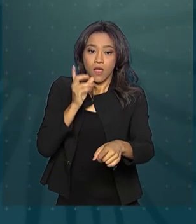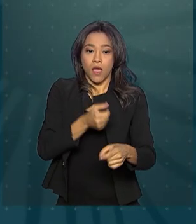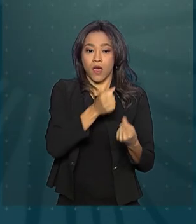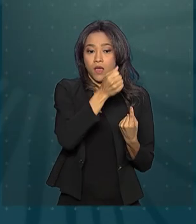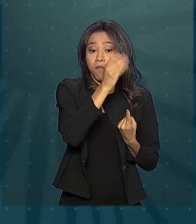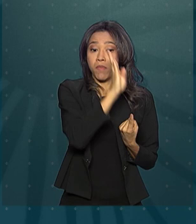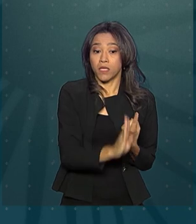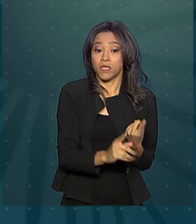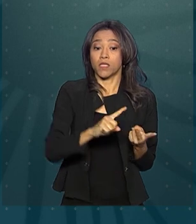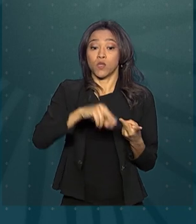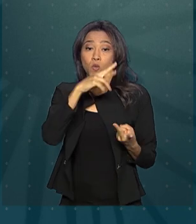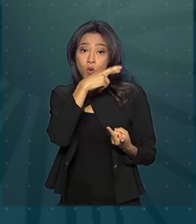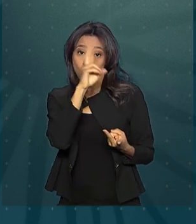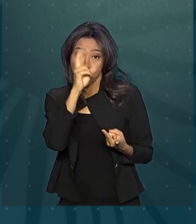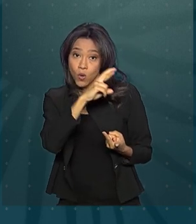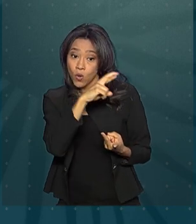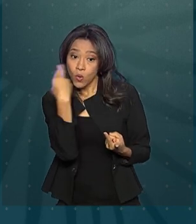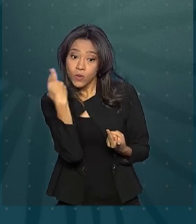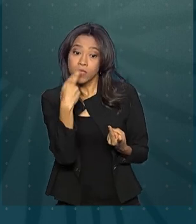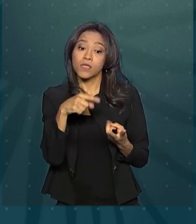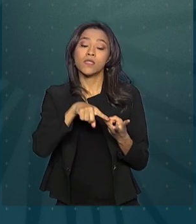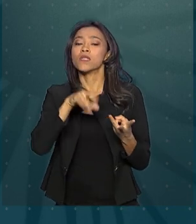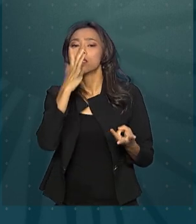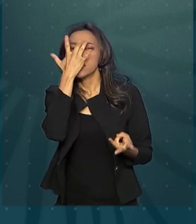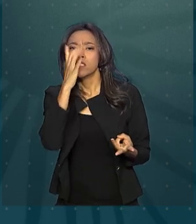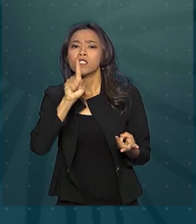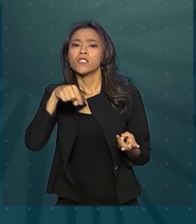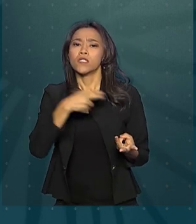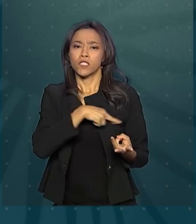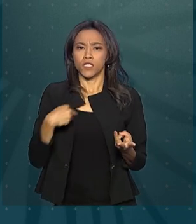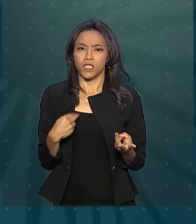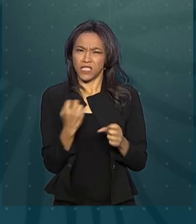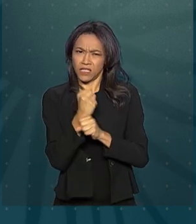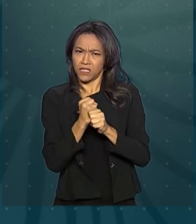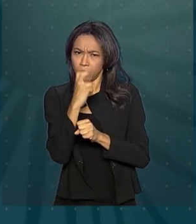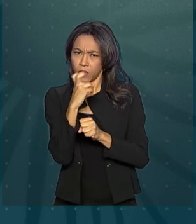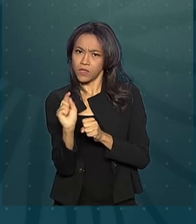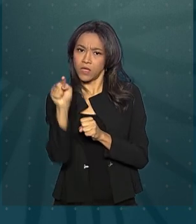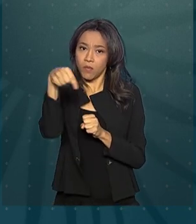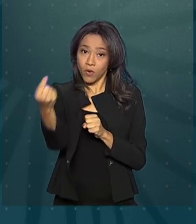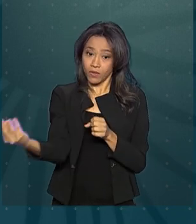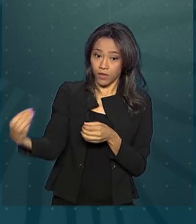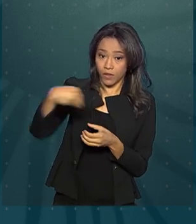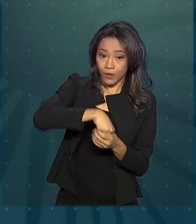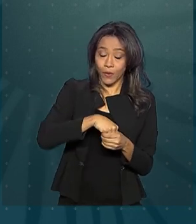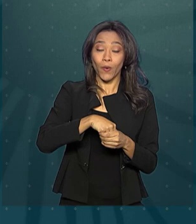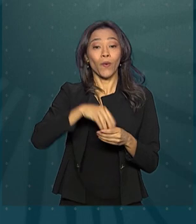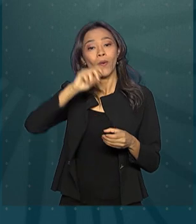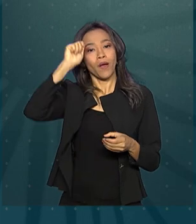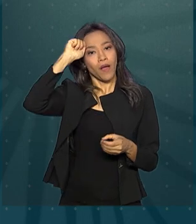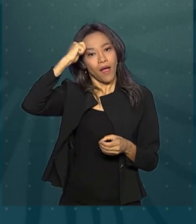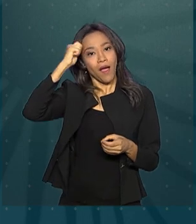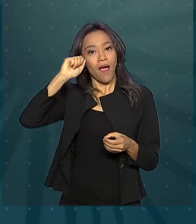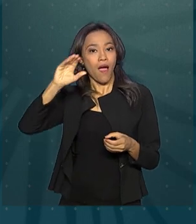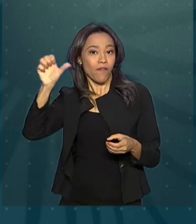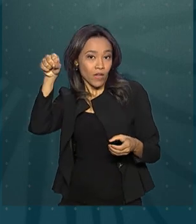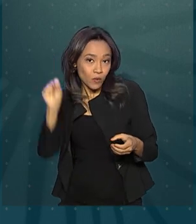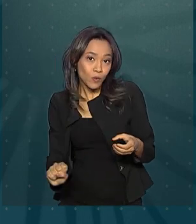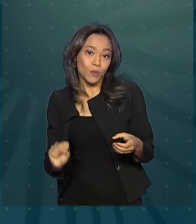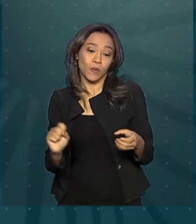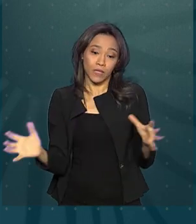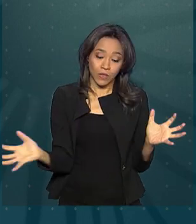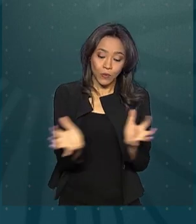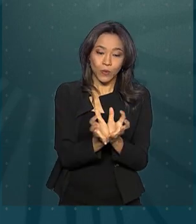Brasil, Rússia, Índia e China. Cinco anos depois, entrou a África do Sul. O BRICS, como passou a ser